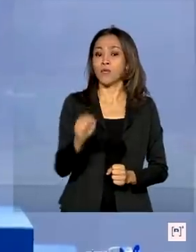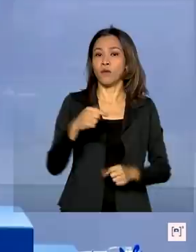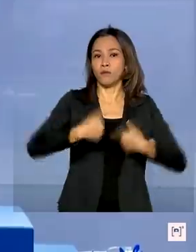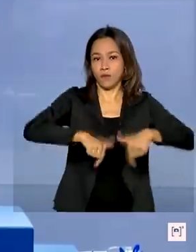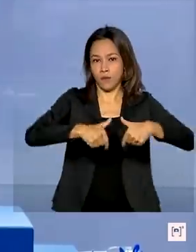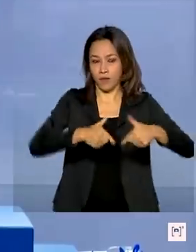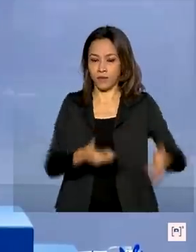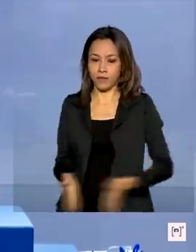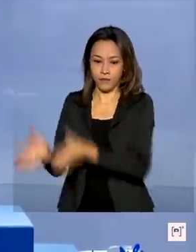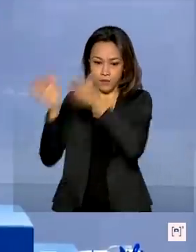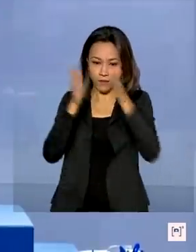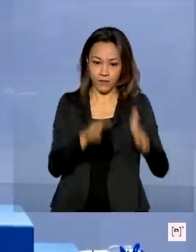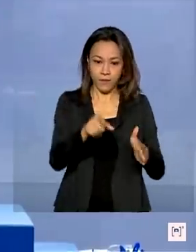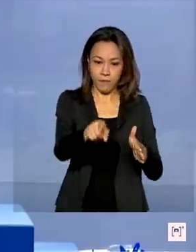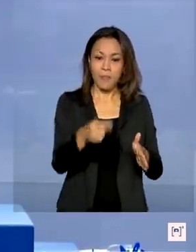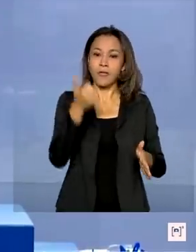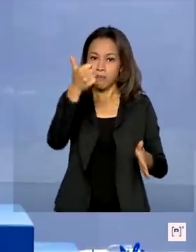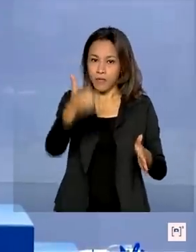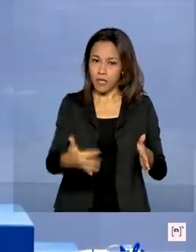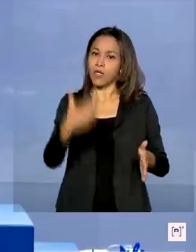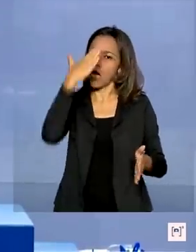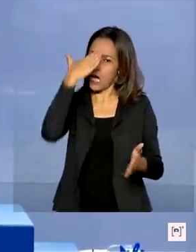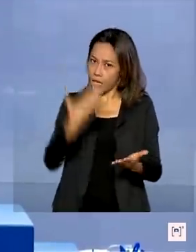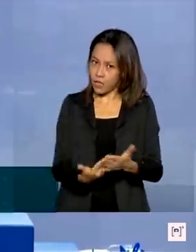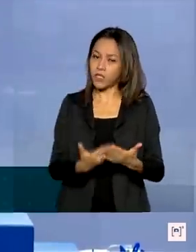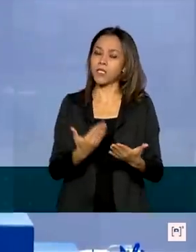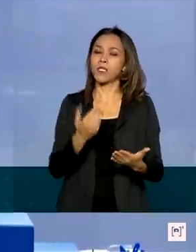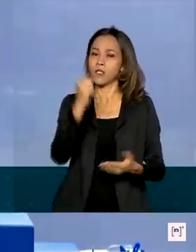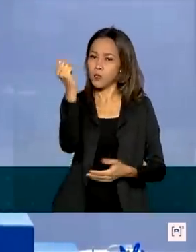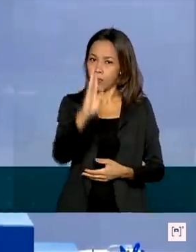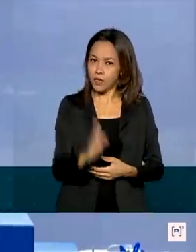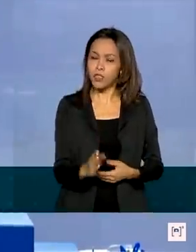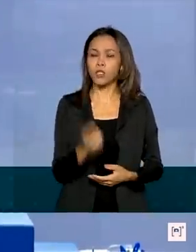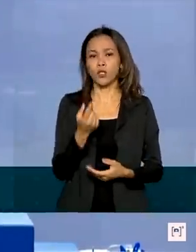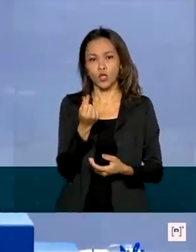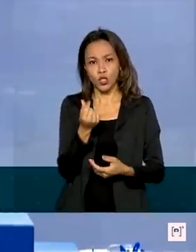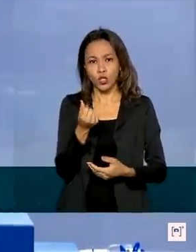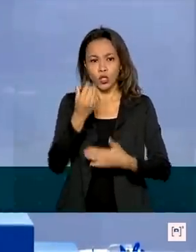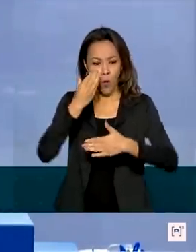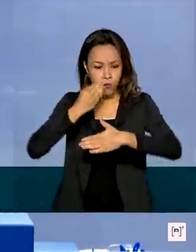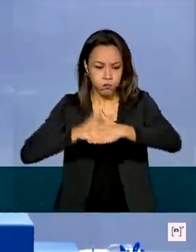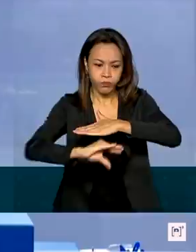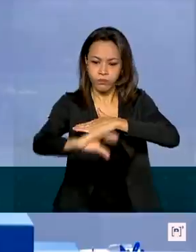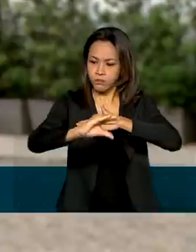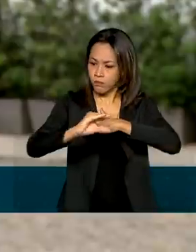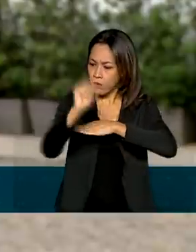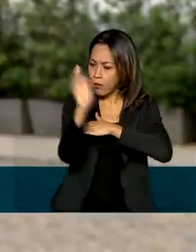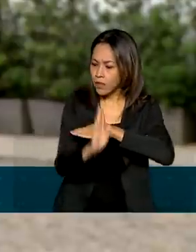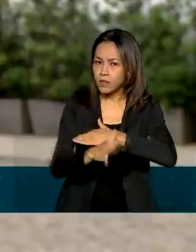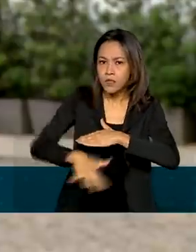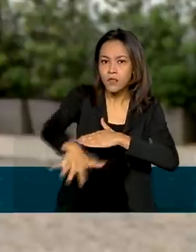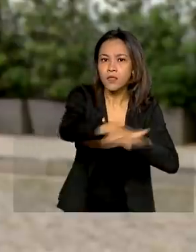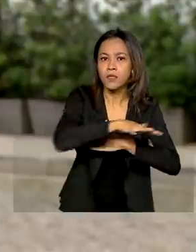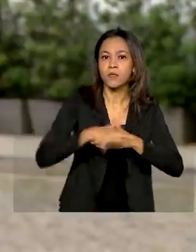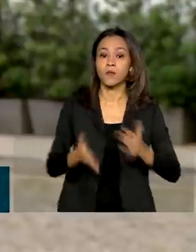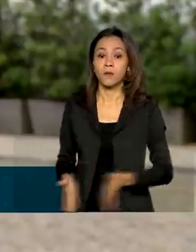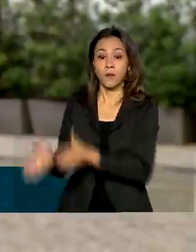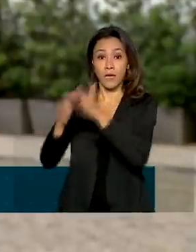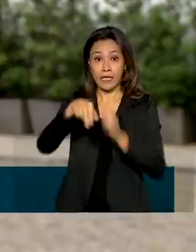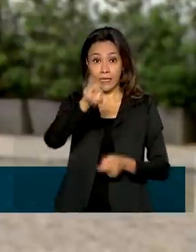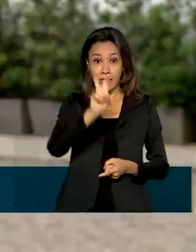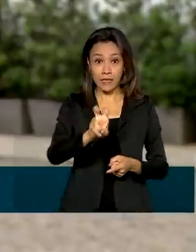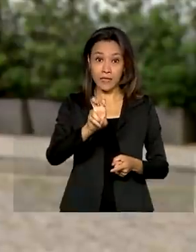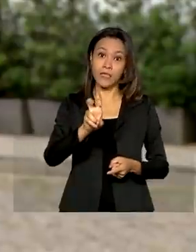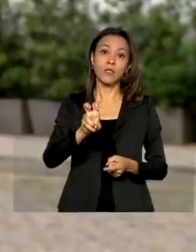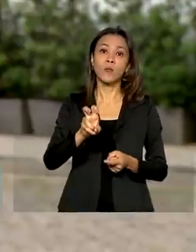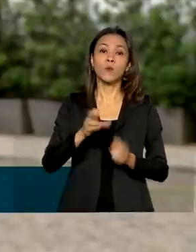no Brasil, investimentos em infraestrutura a longo prazo, olhando para frente. Esses cinco terminais portuários